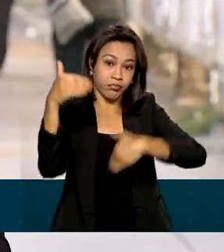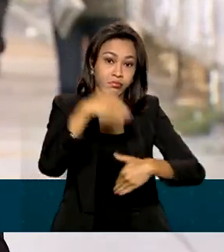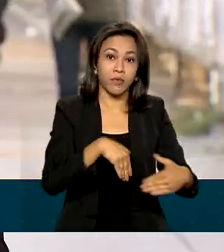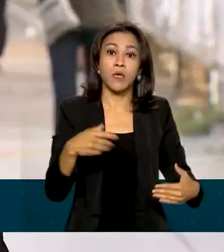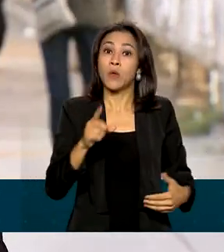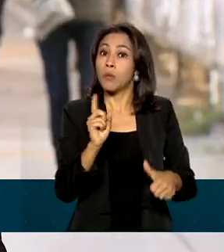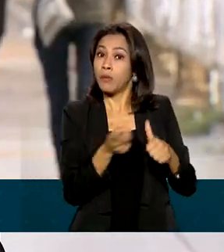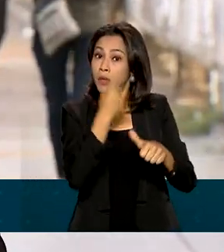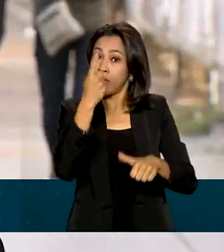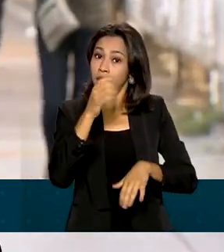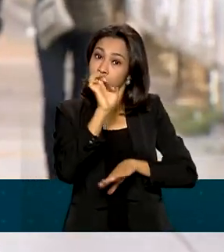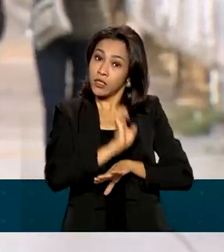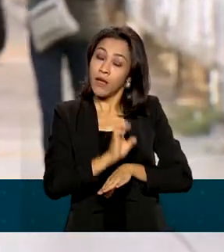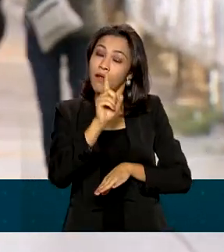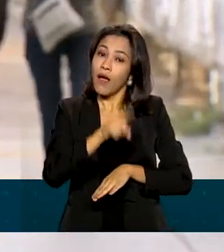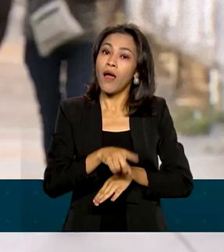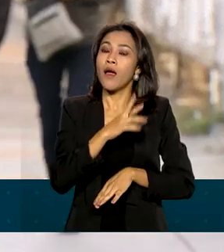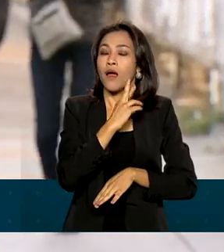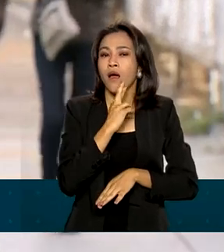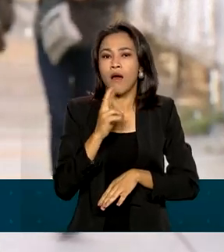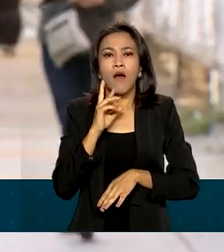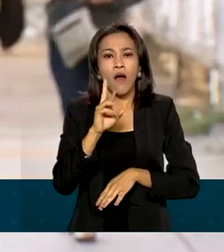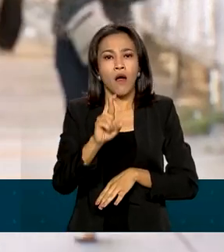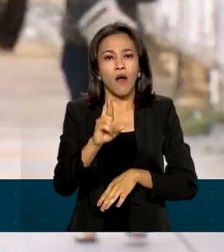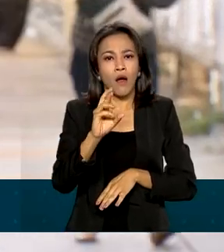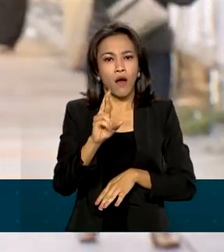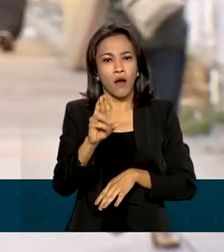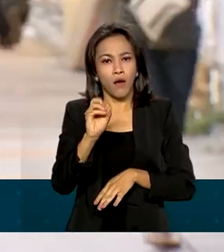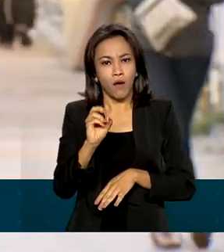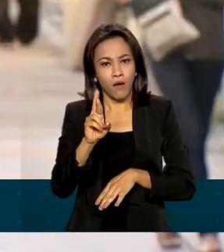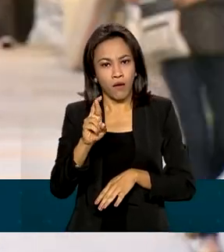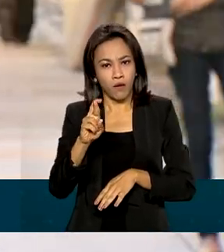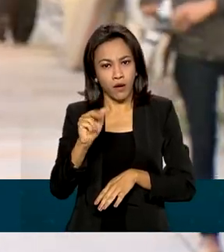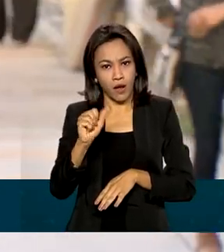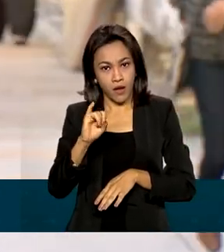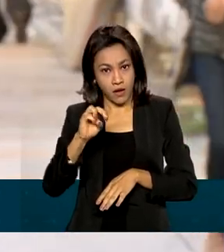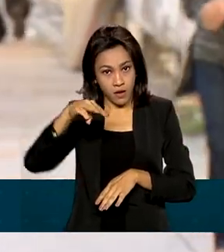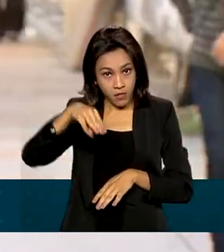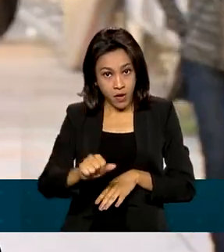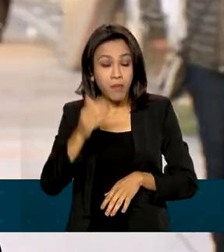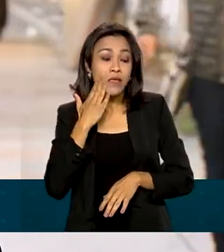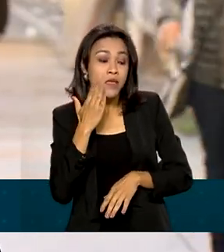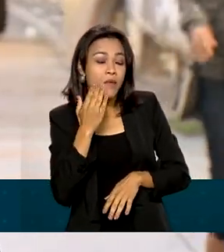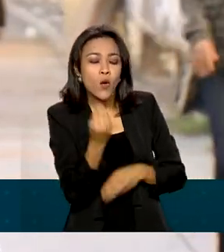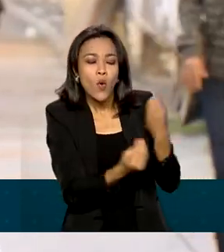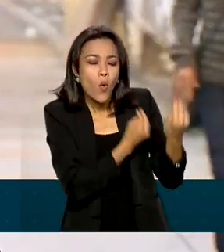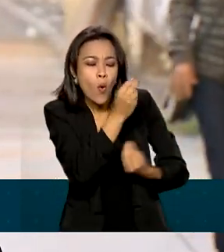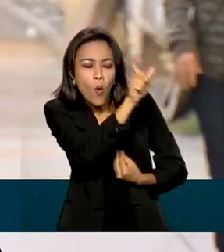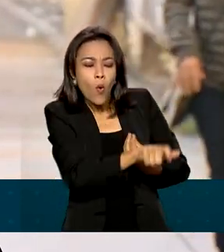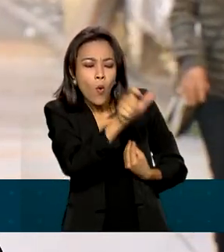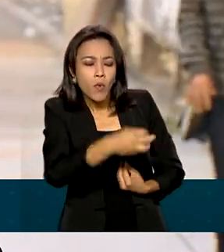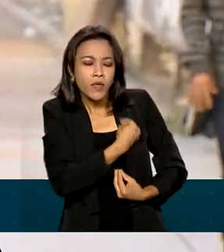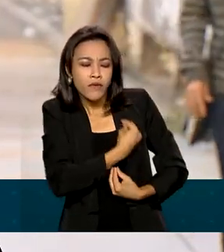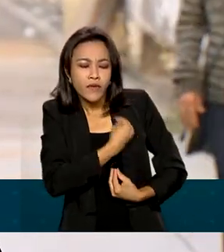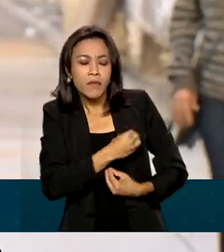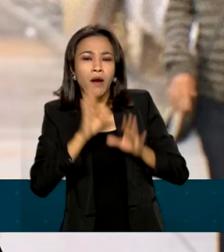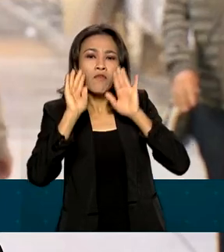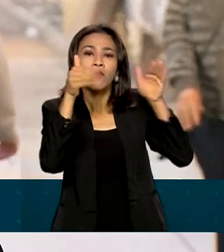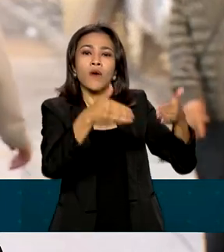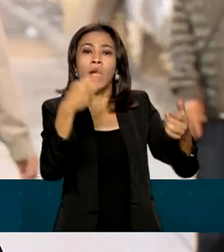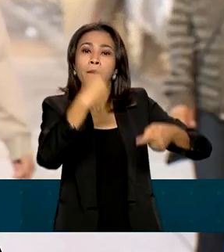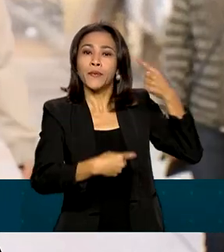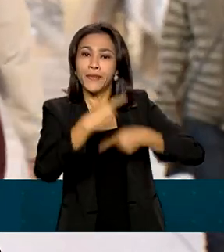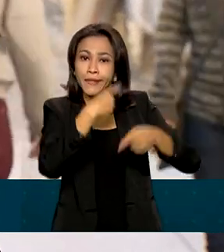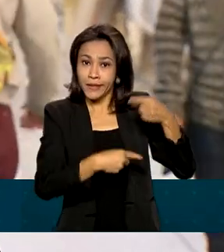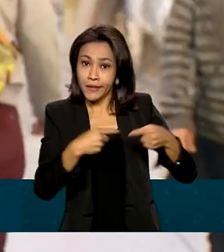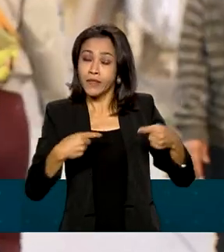Com essas informações, será possível traçar um perfil sobre as condições de vida dos refugiados para direcionar políticas públicas que melhorem